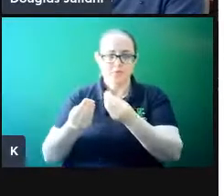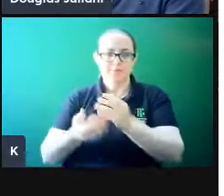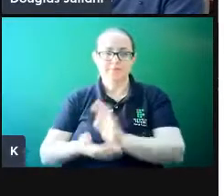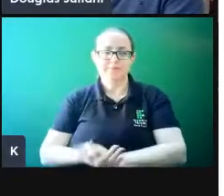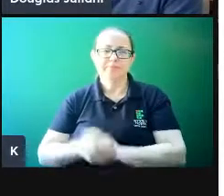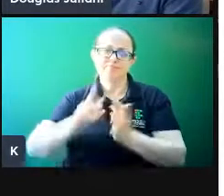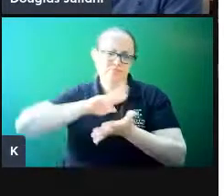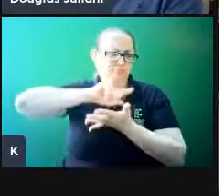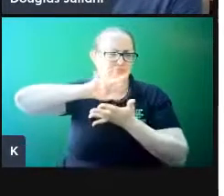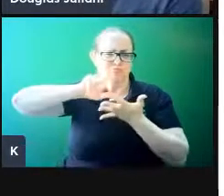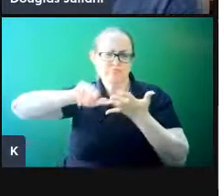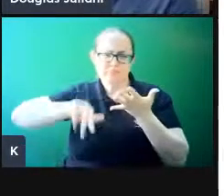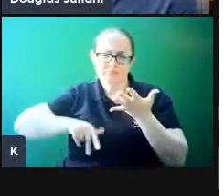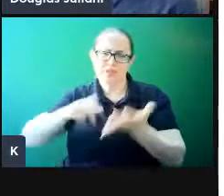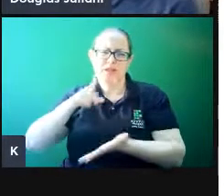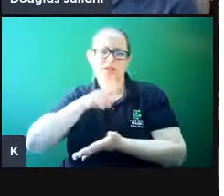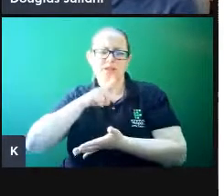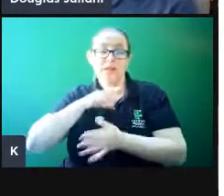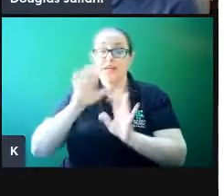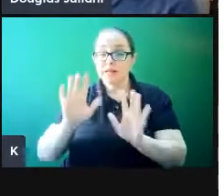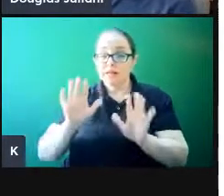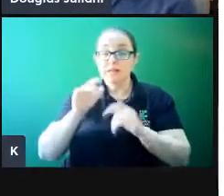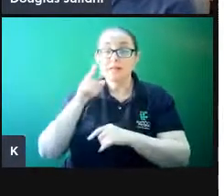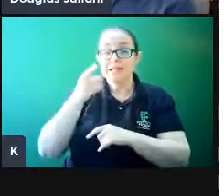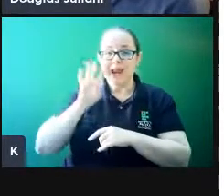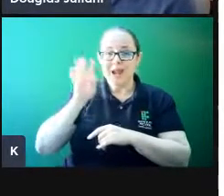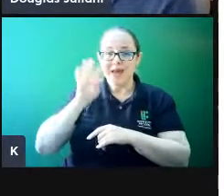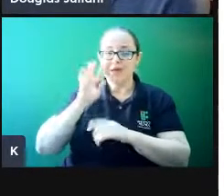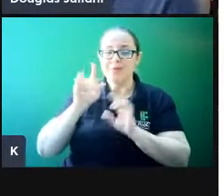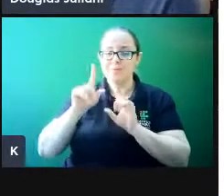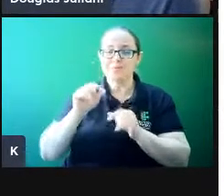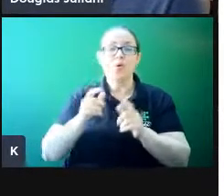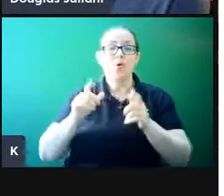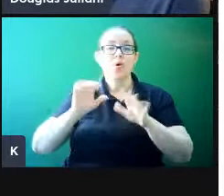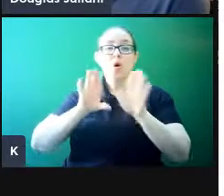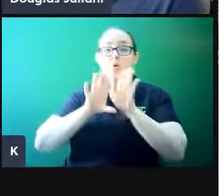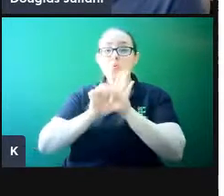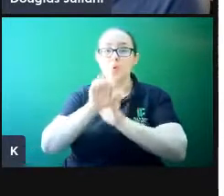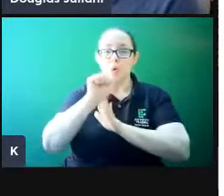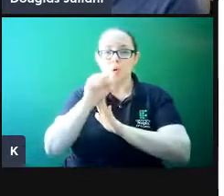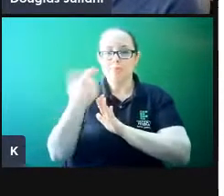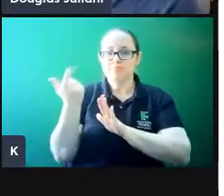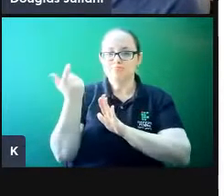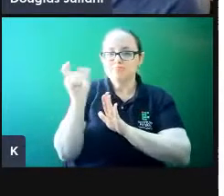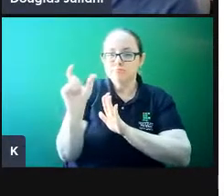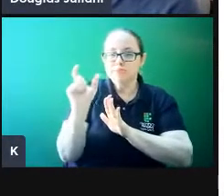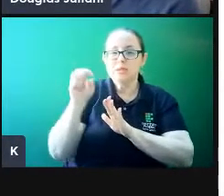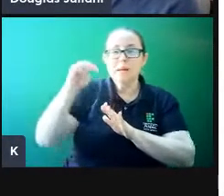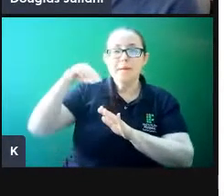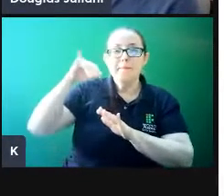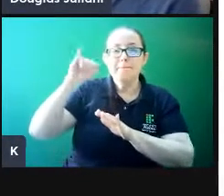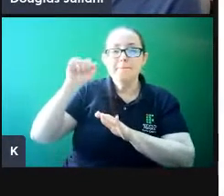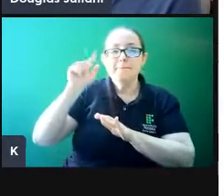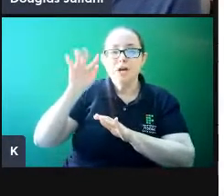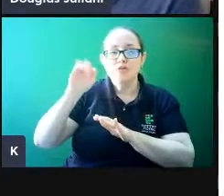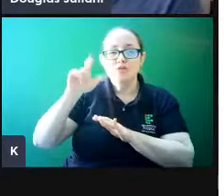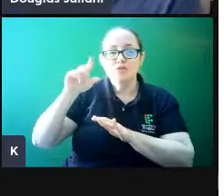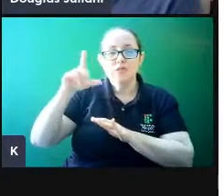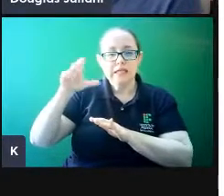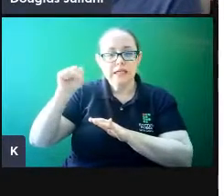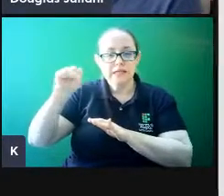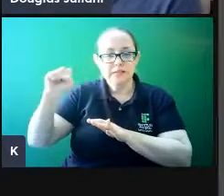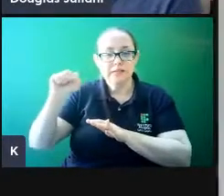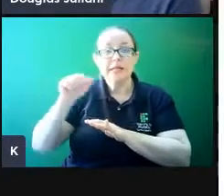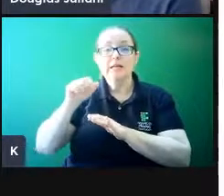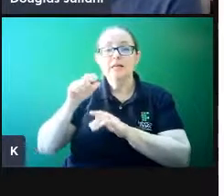Tem uma infinidade, se vocês, ah, é uma coisa bem legal, coloquem no Google Mindfulness Sara Lazar, que é o nome dessa